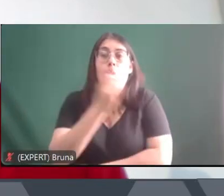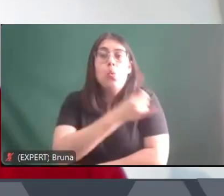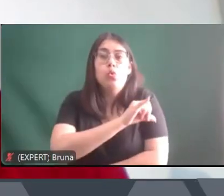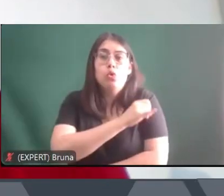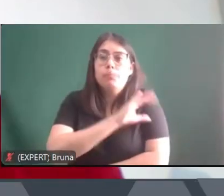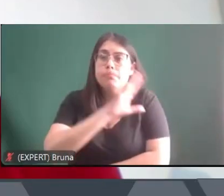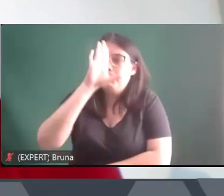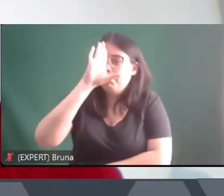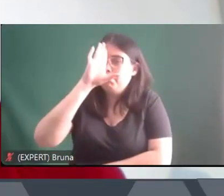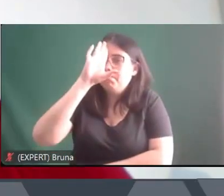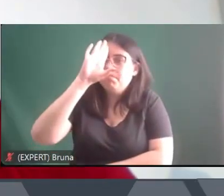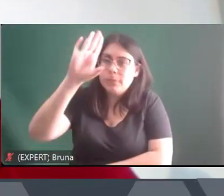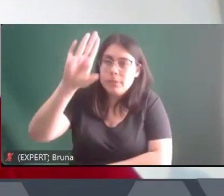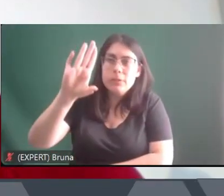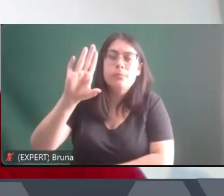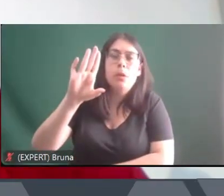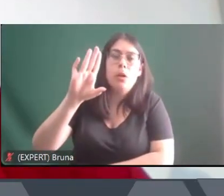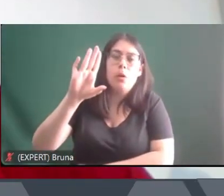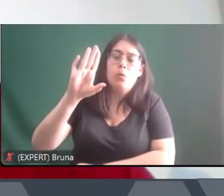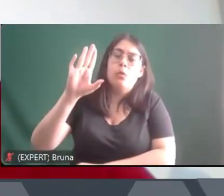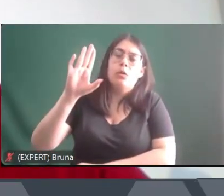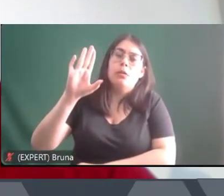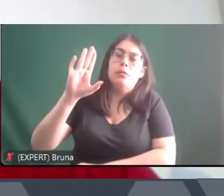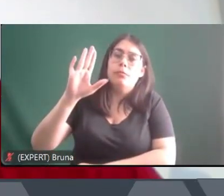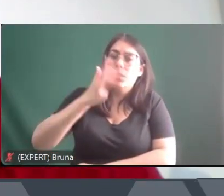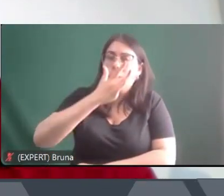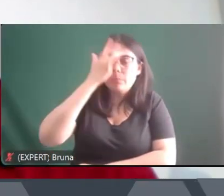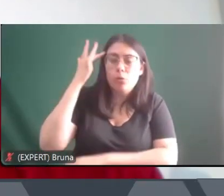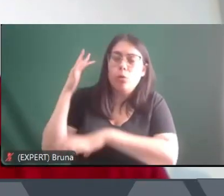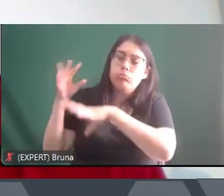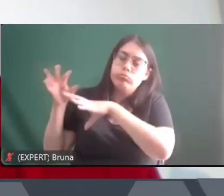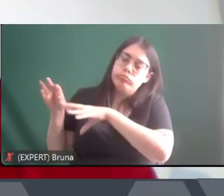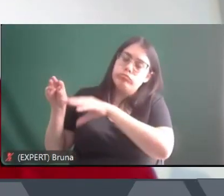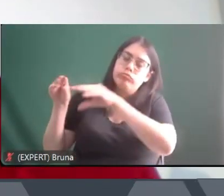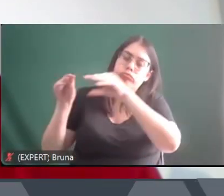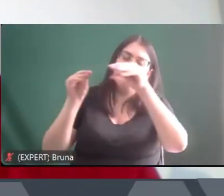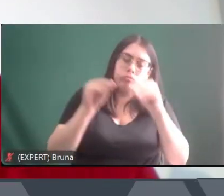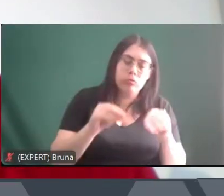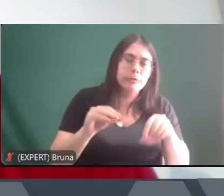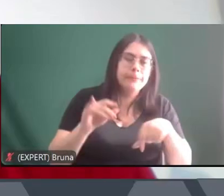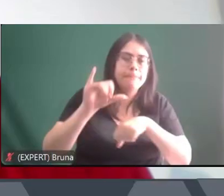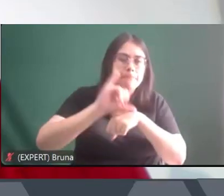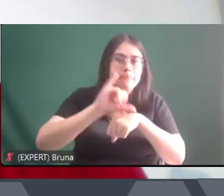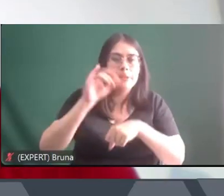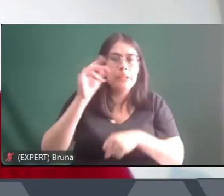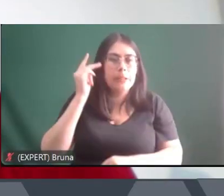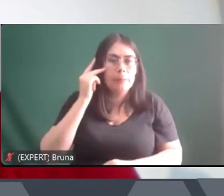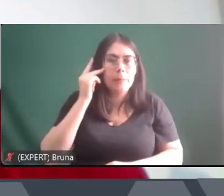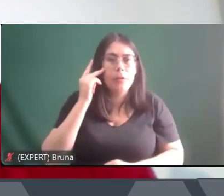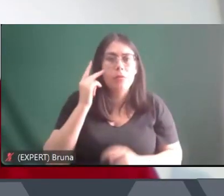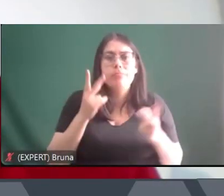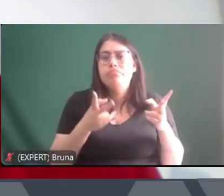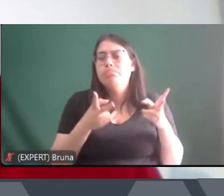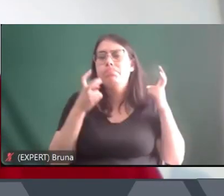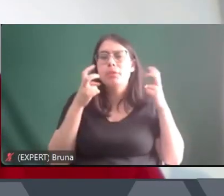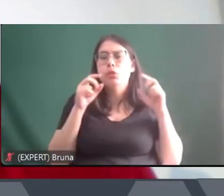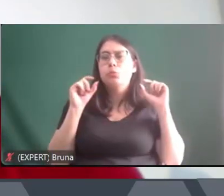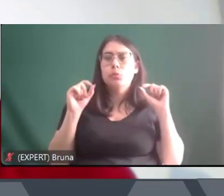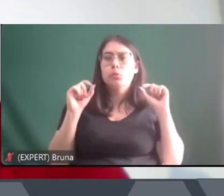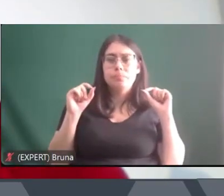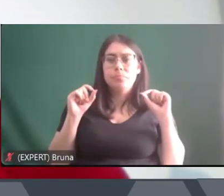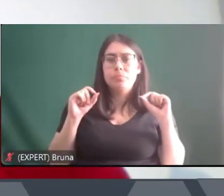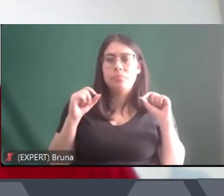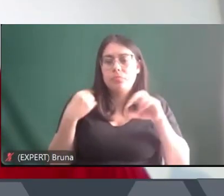de recebimento desses migrantes. Nessas cidades, Paulo, o que a gente vê é uma